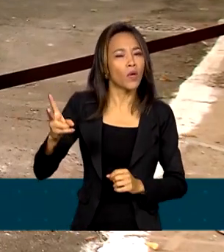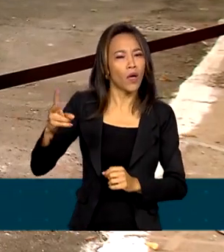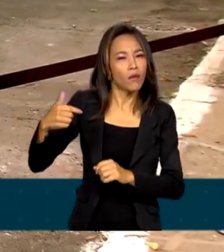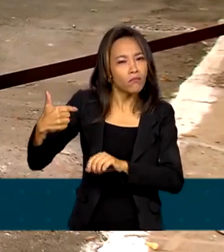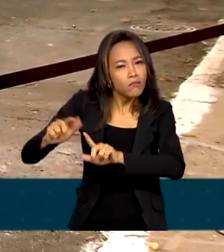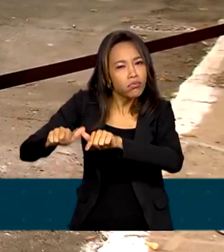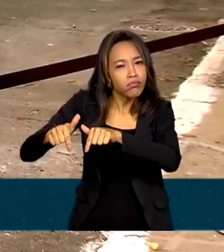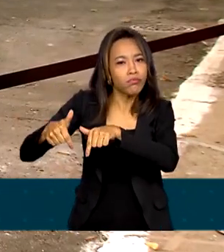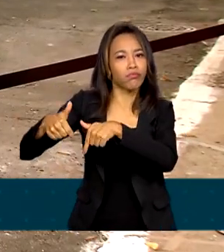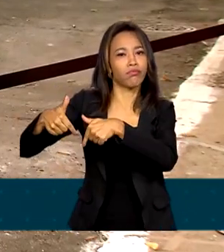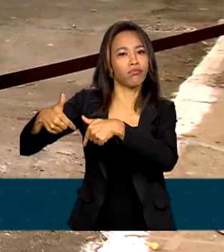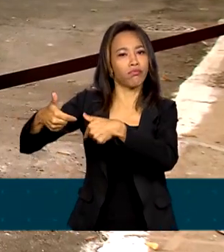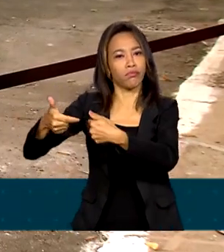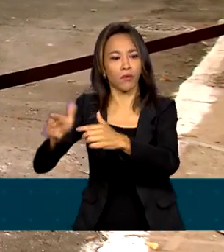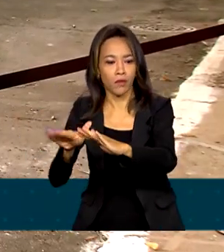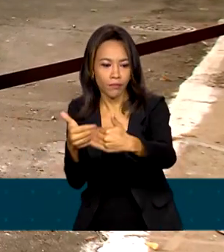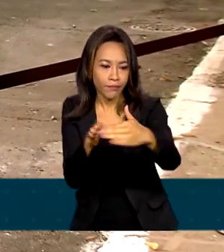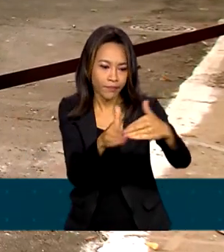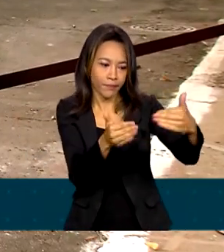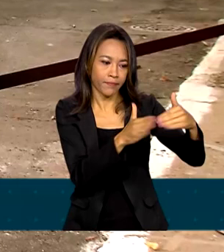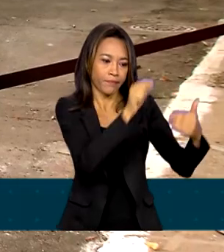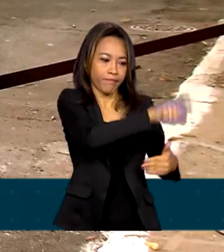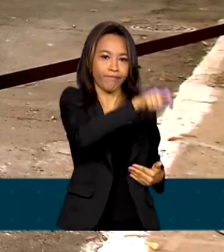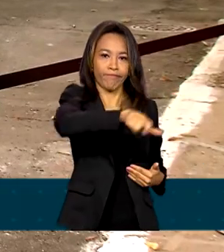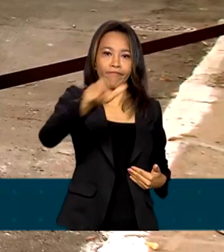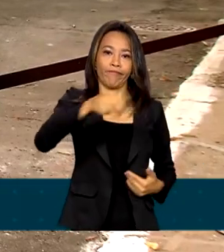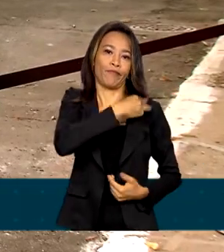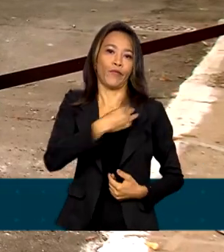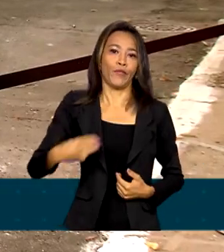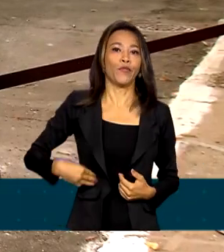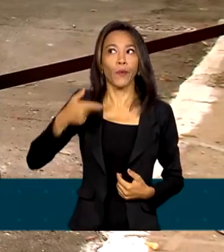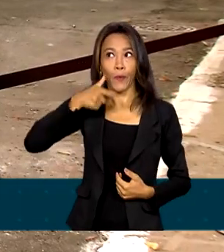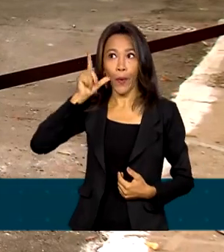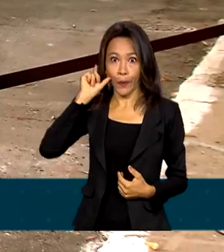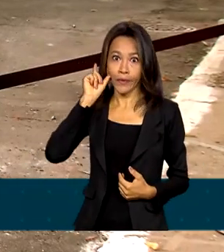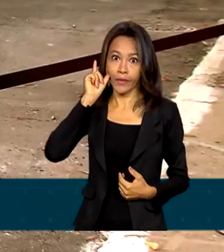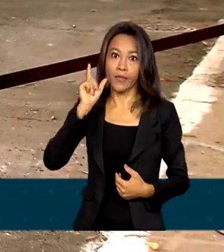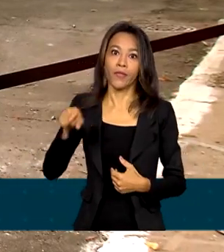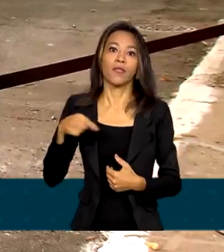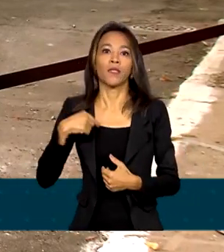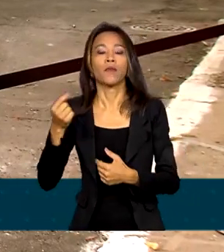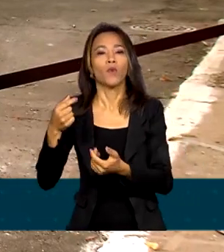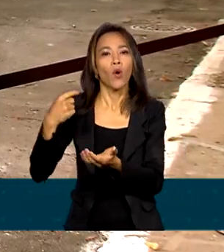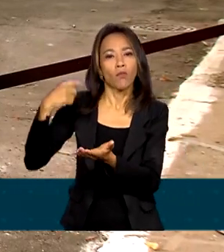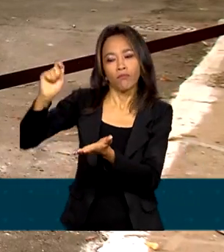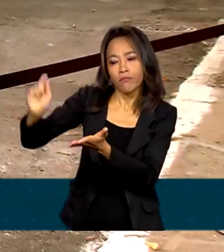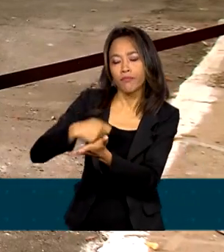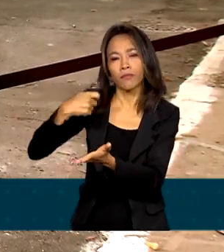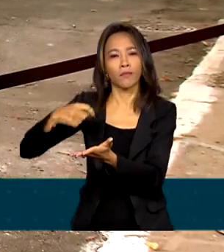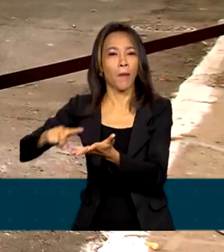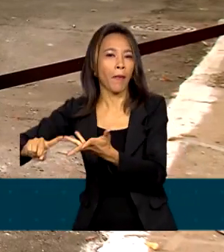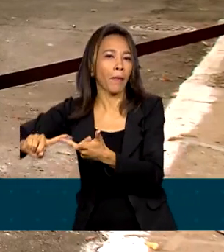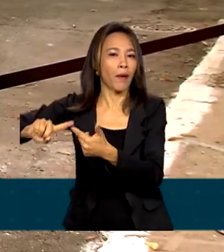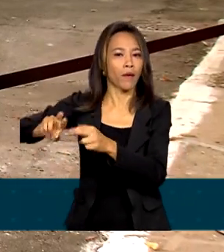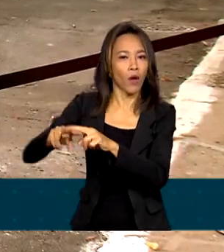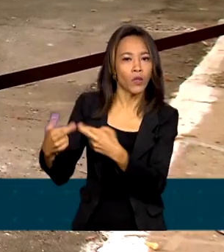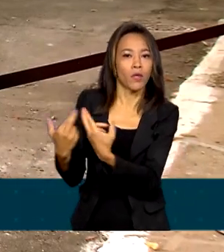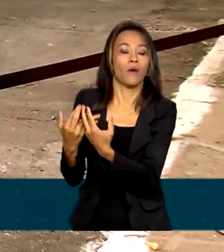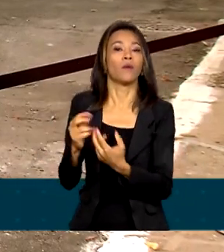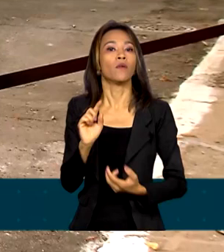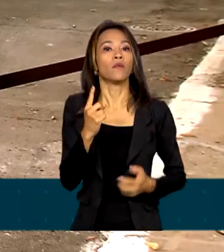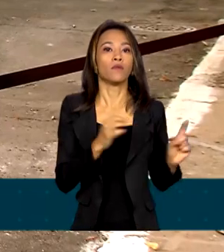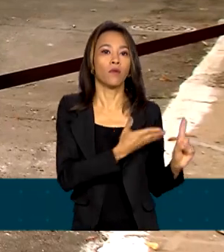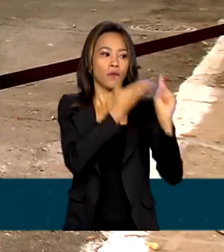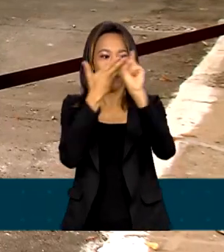com os ministros. Ontem, o presidente passou o dia despachando aqui no Palácio da Alvorada. Um desses encontros foi com o ministro das